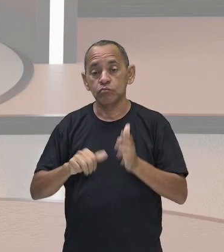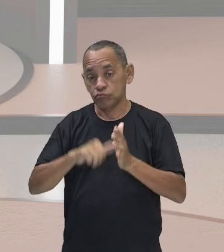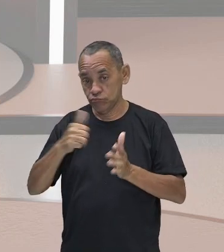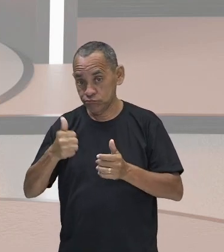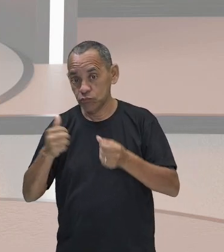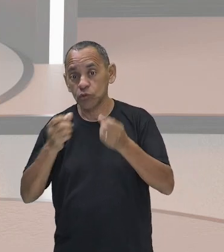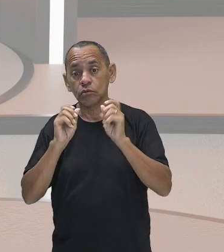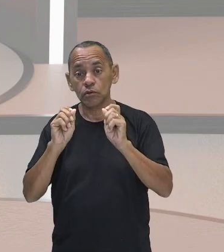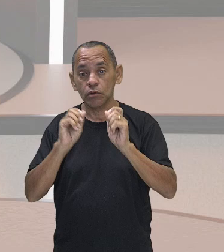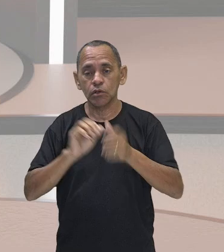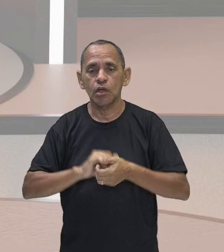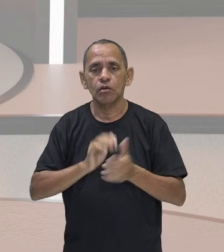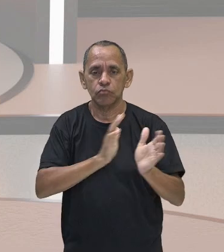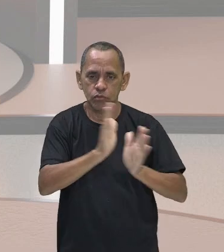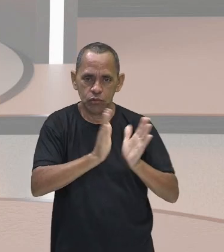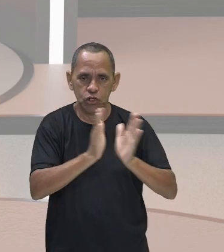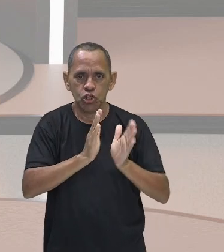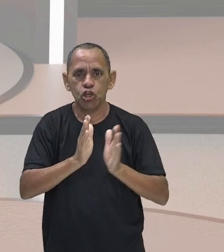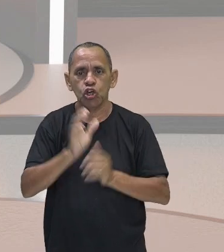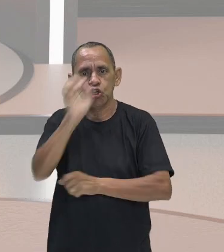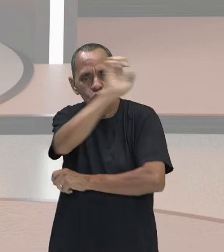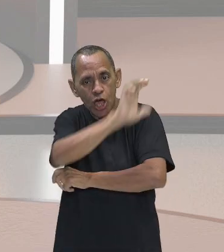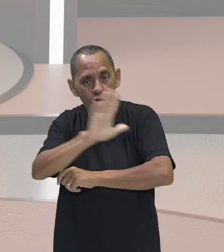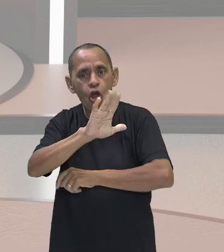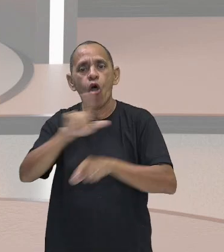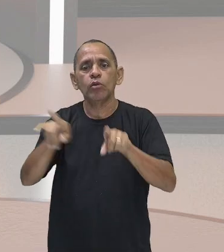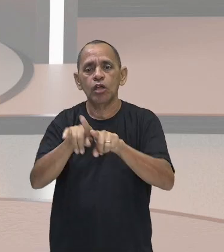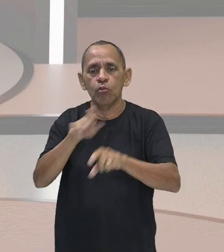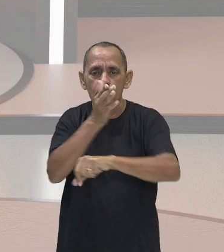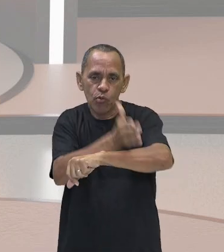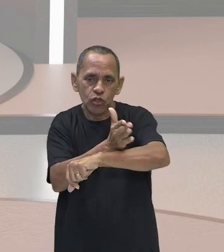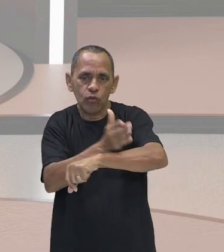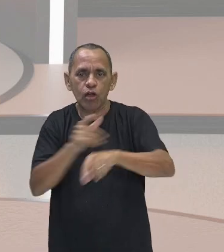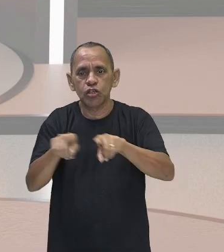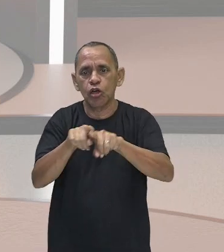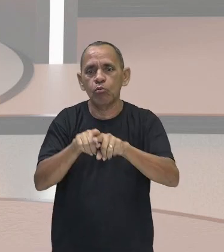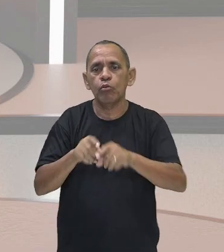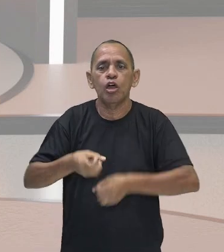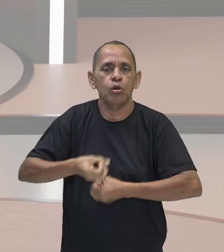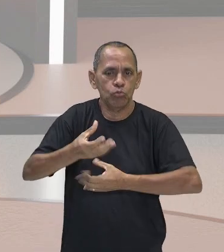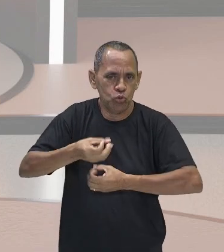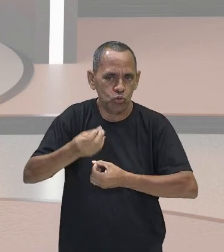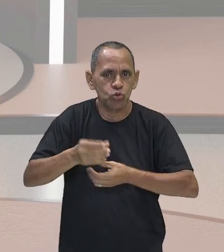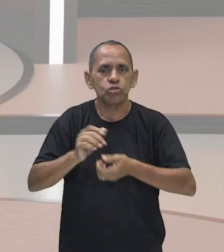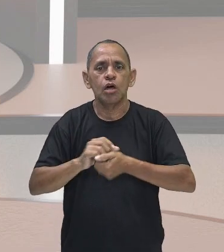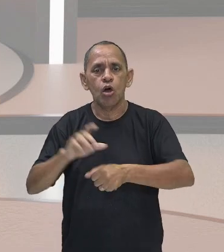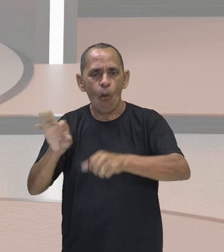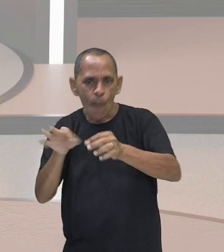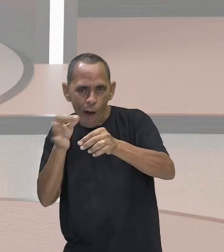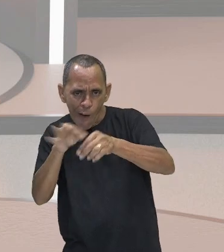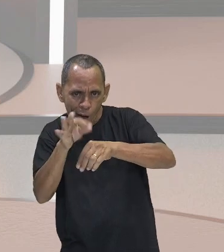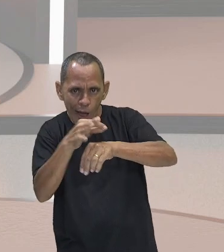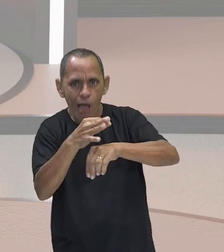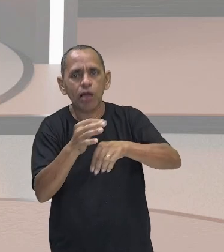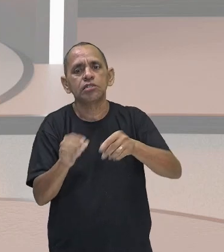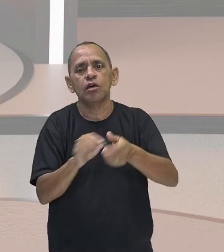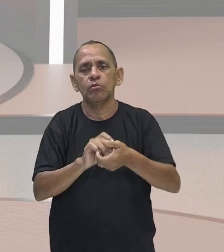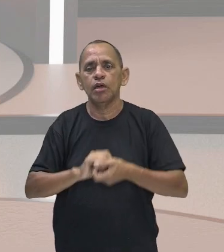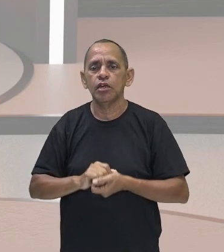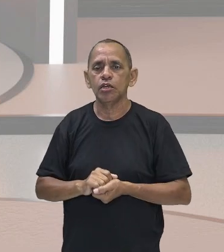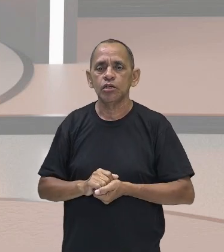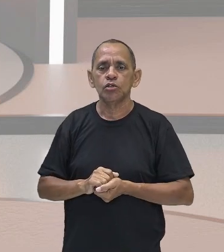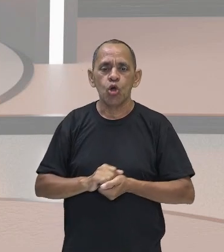período da Europa medieval, principalmente, predominou a produção artesanal, ou seja, nesse sistema não havia produção por